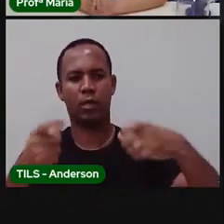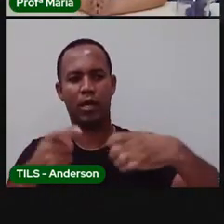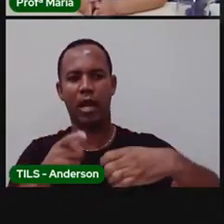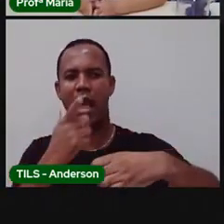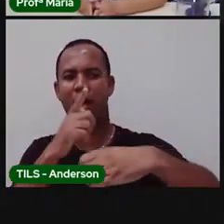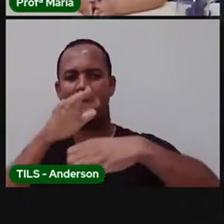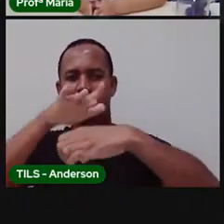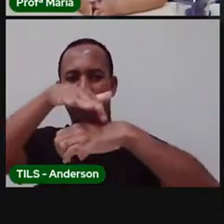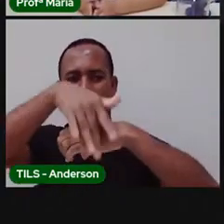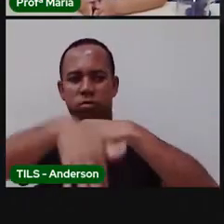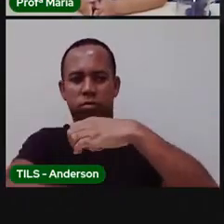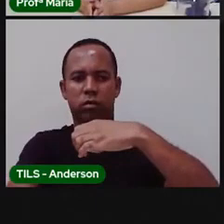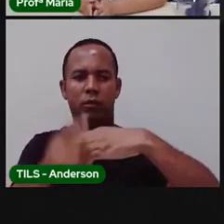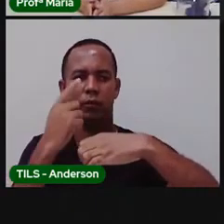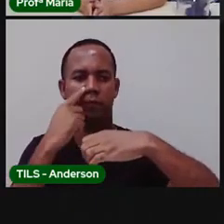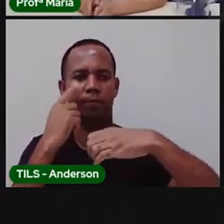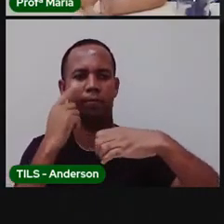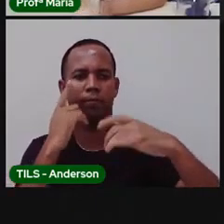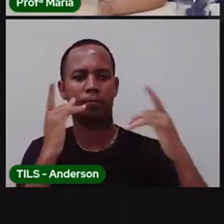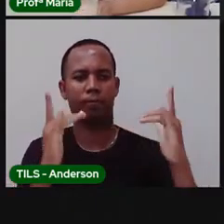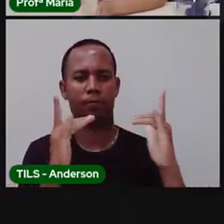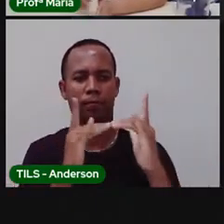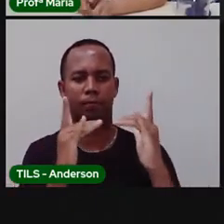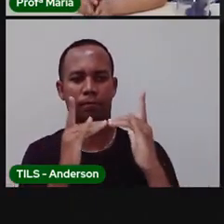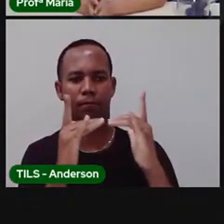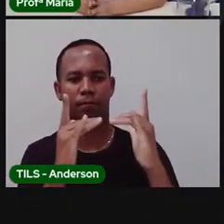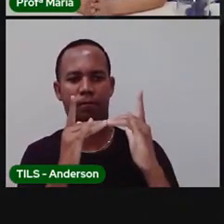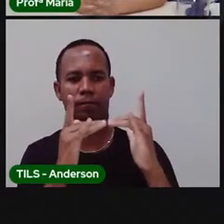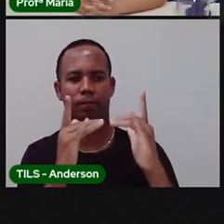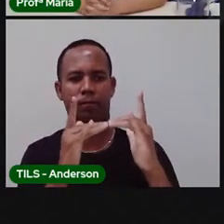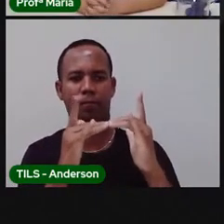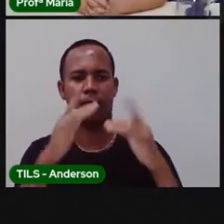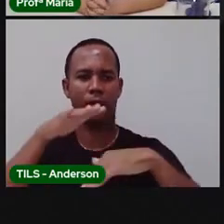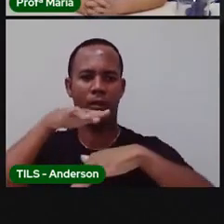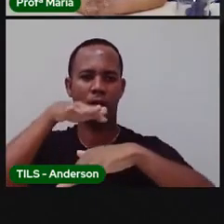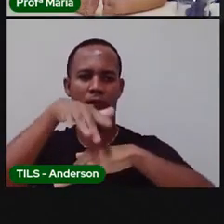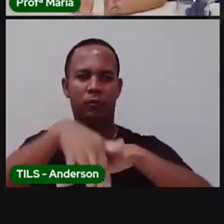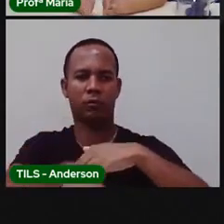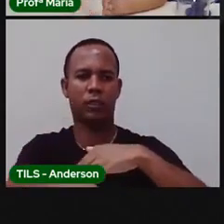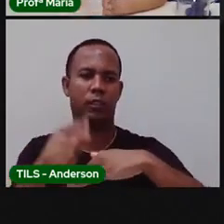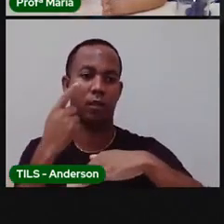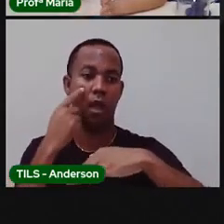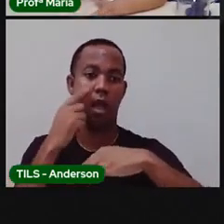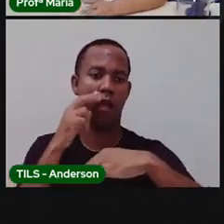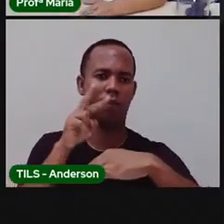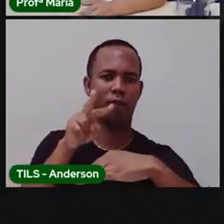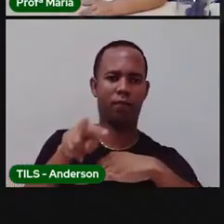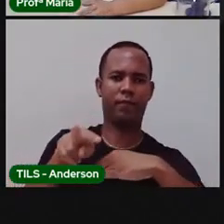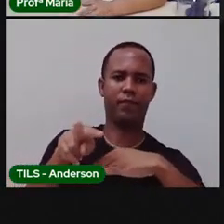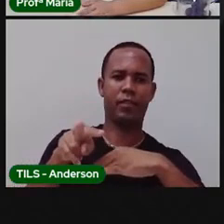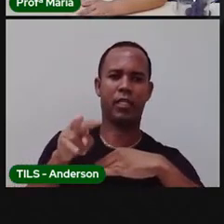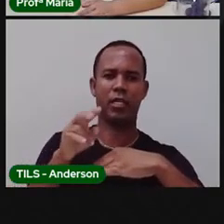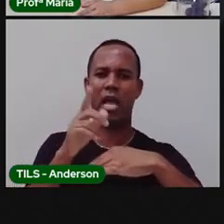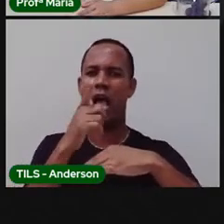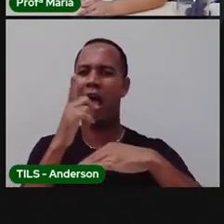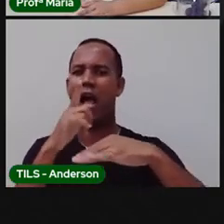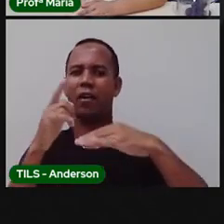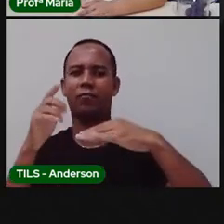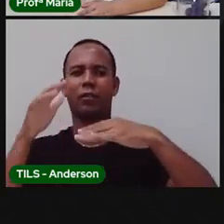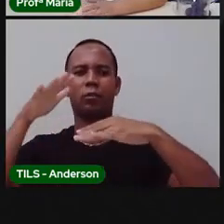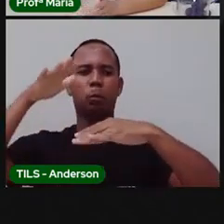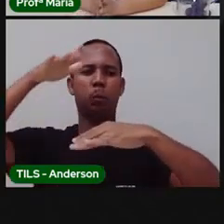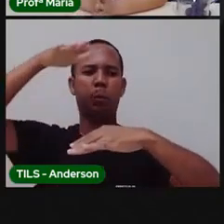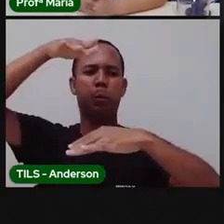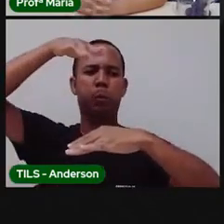Quem chega ali na ponte de Cachoeira e São Félix consegue visualizar, quando ela dá com as portas abertas, né? Bonito de se